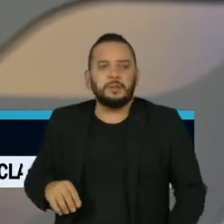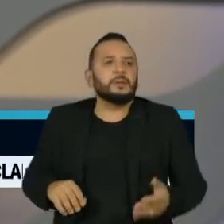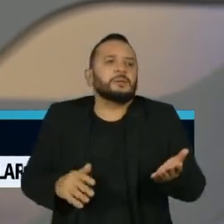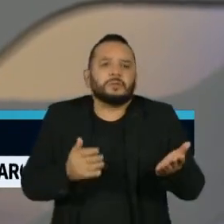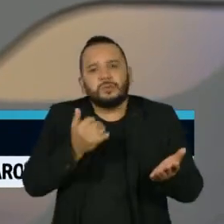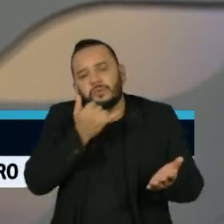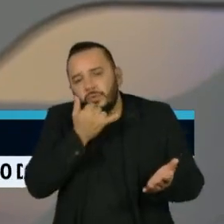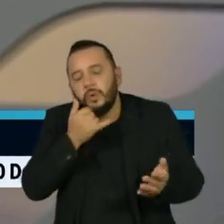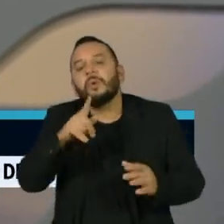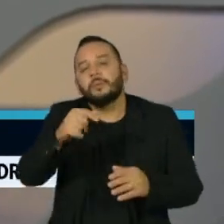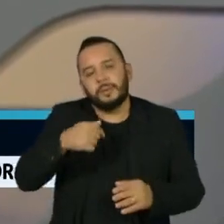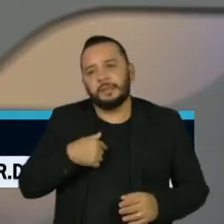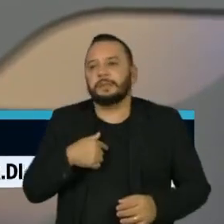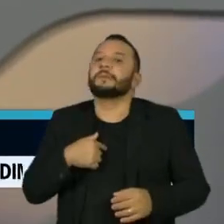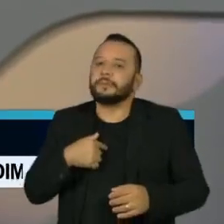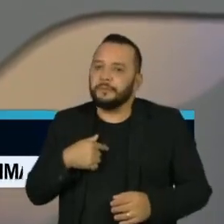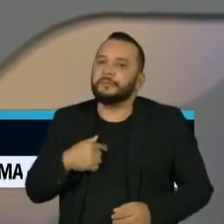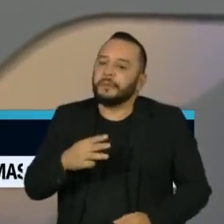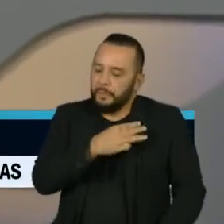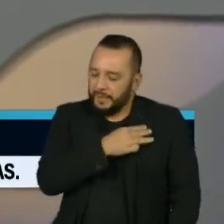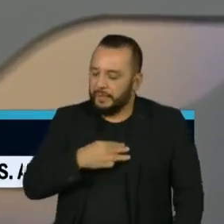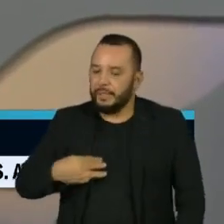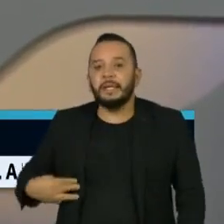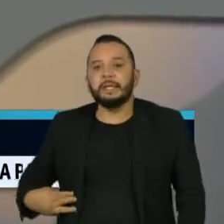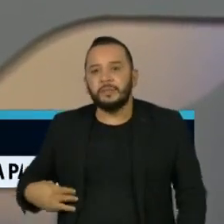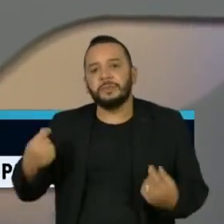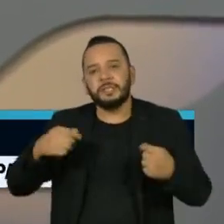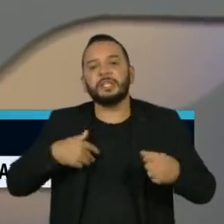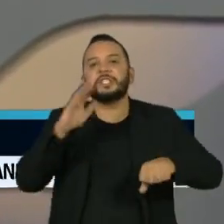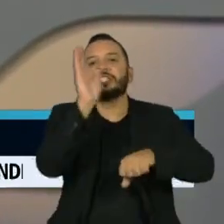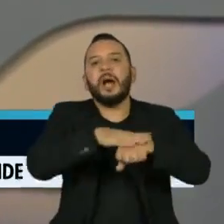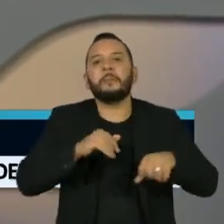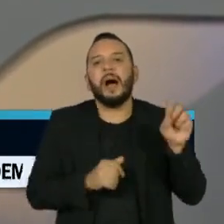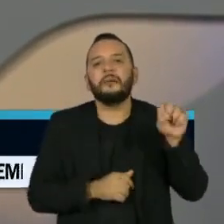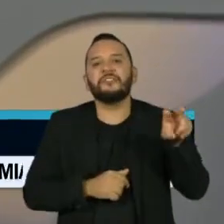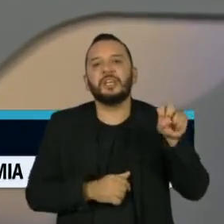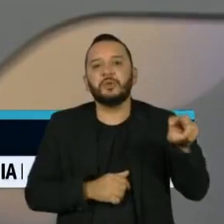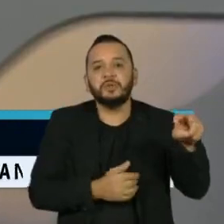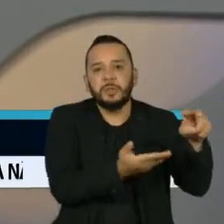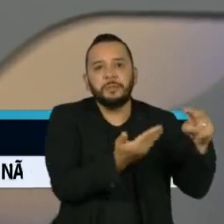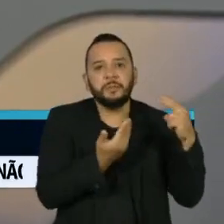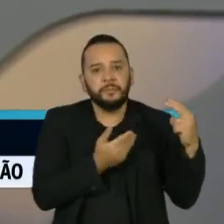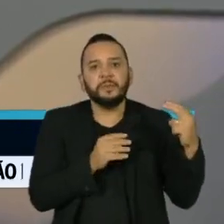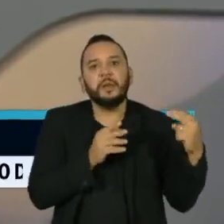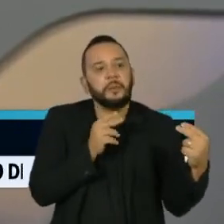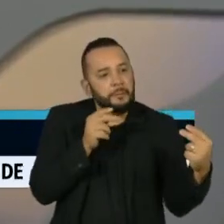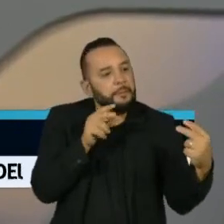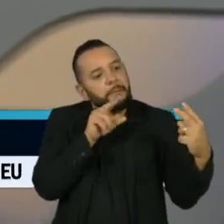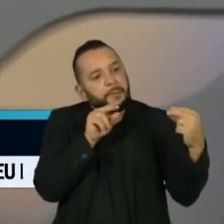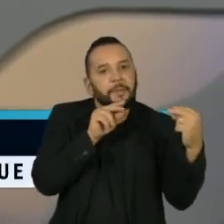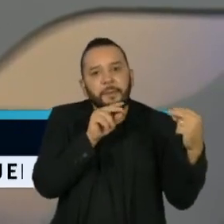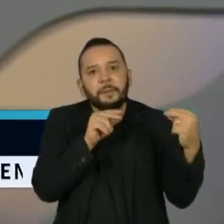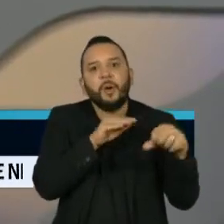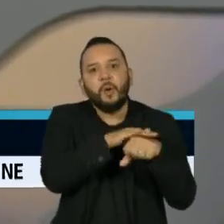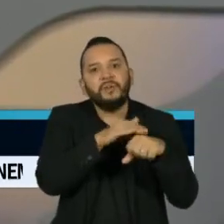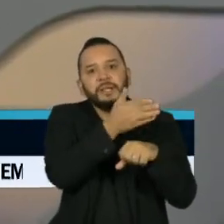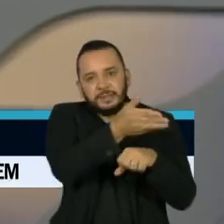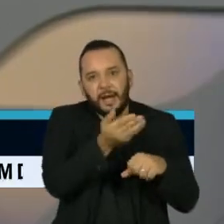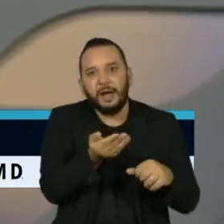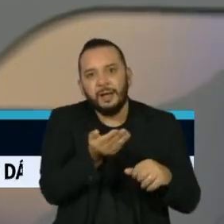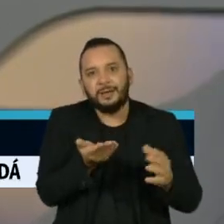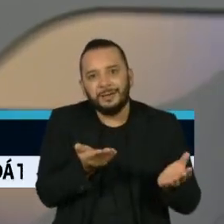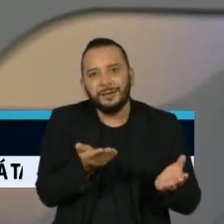né? Eu acho que faltou isso. O vírus tem nos surpreendido desde o início dessa onda